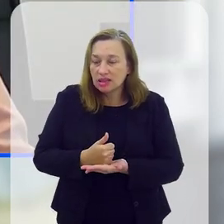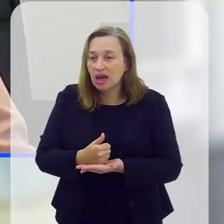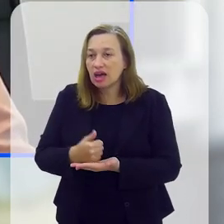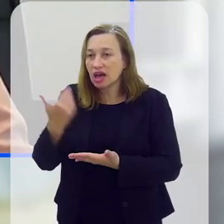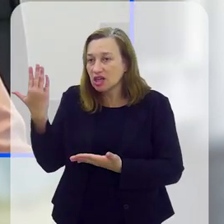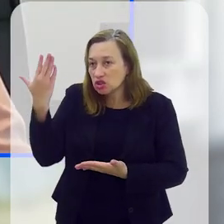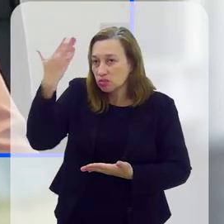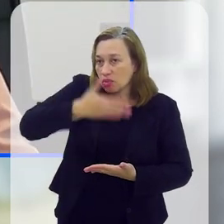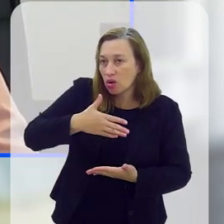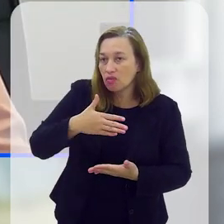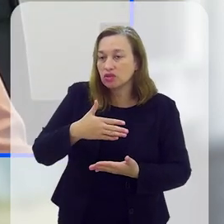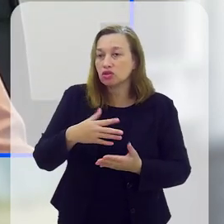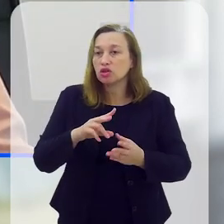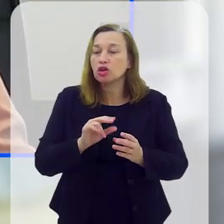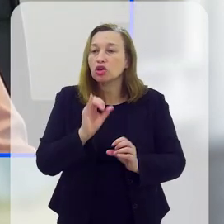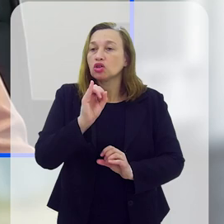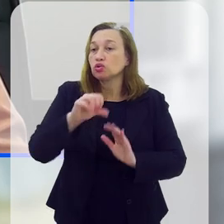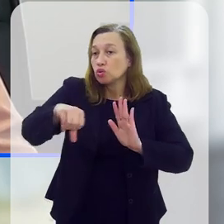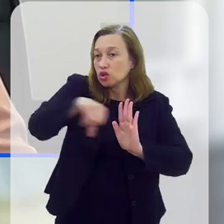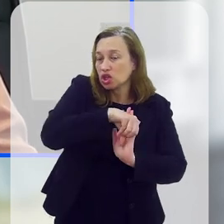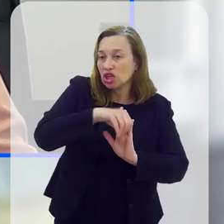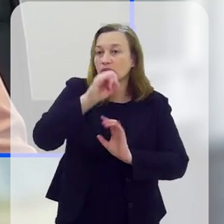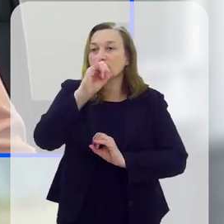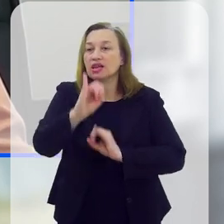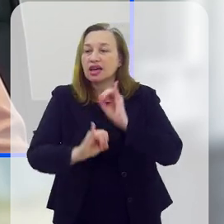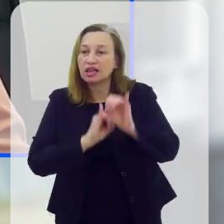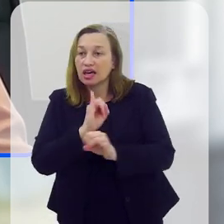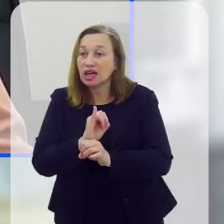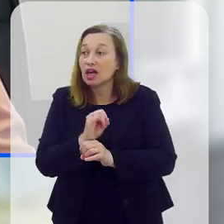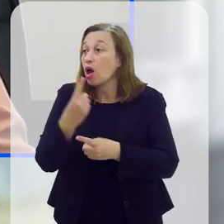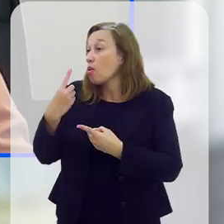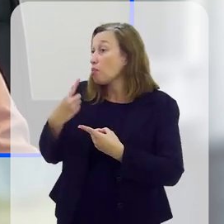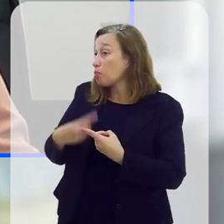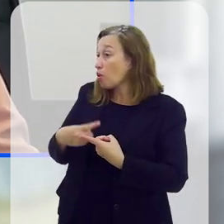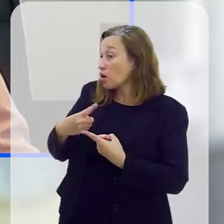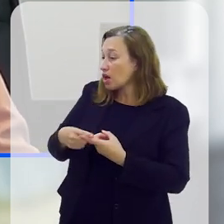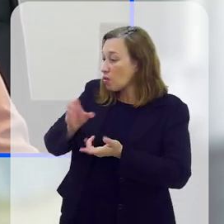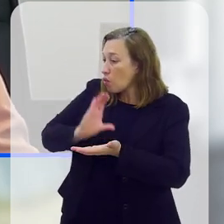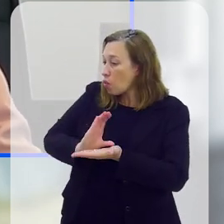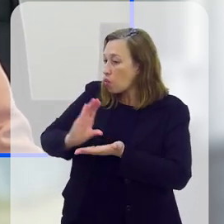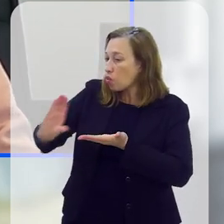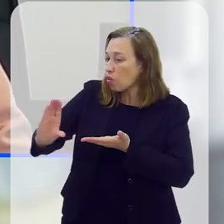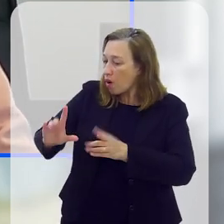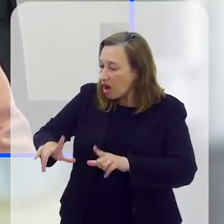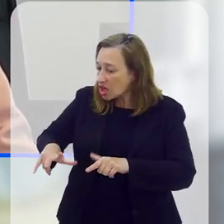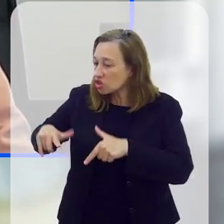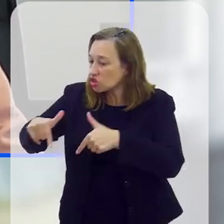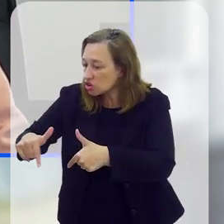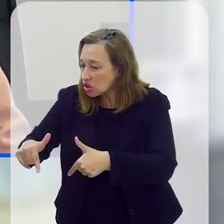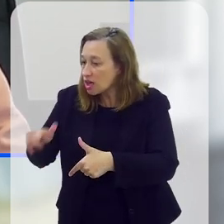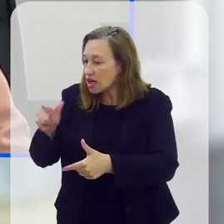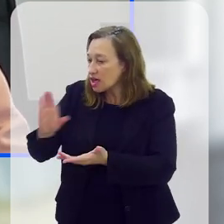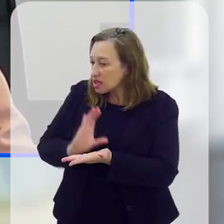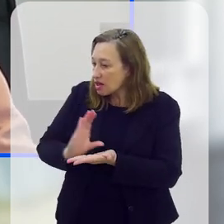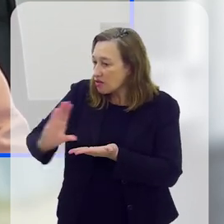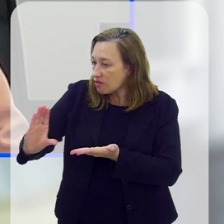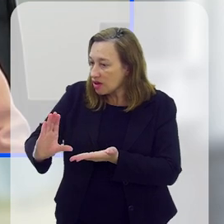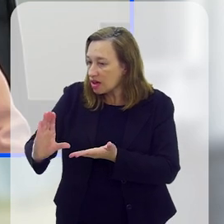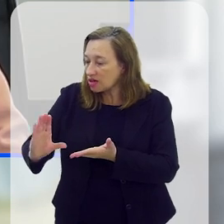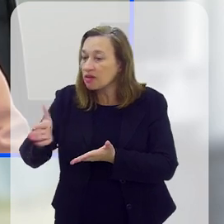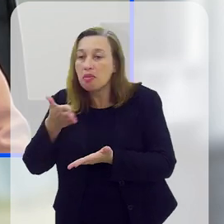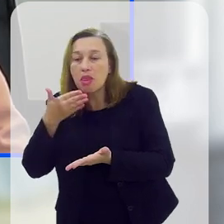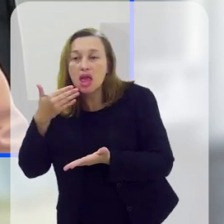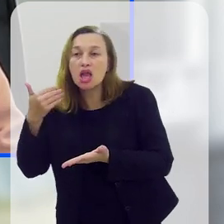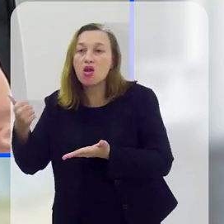das provas dos crimes cibernéticos, cibernéticos, por que não destinar uma verba para essa ação e essa